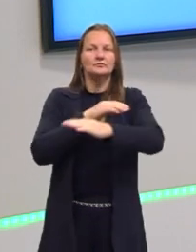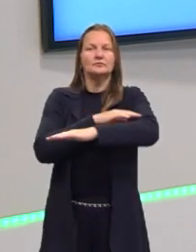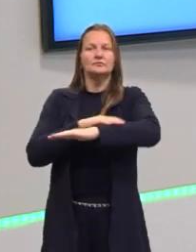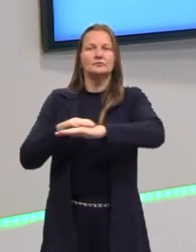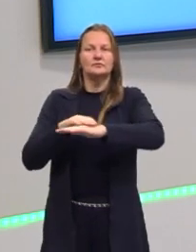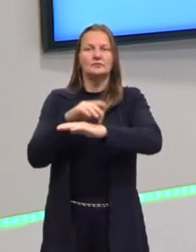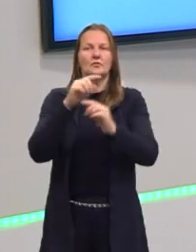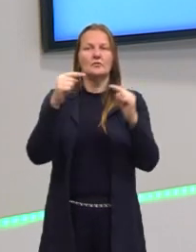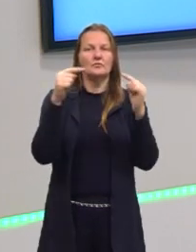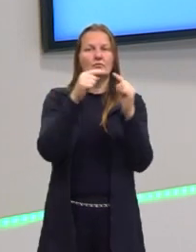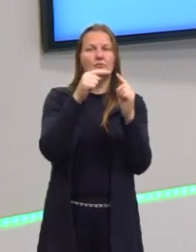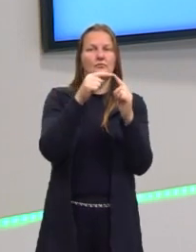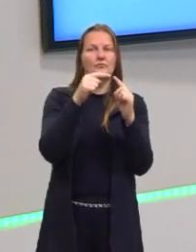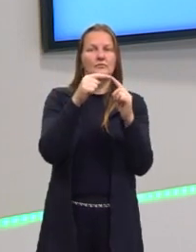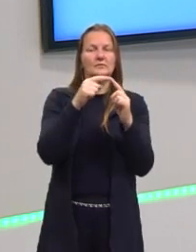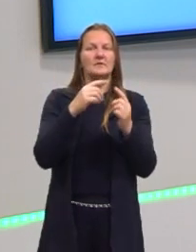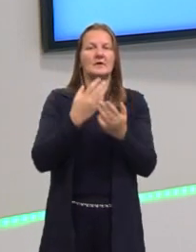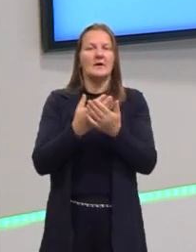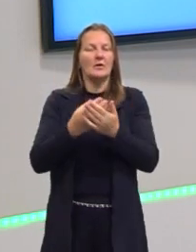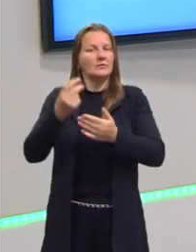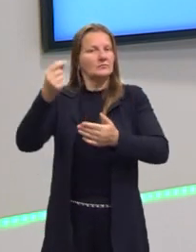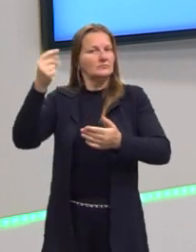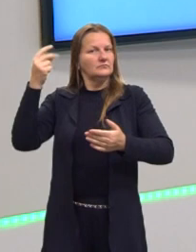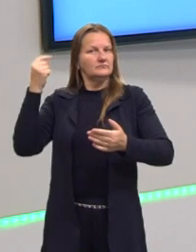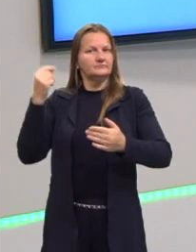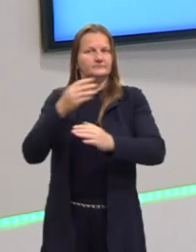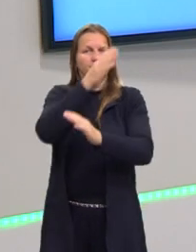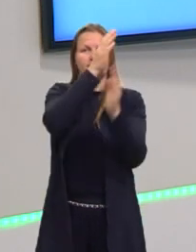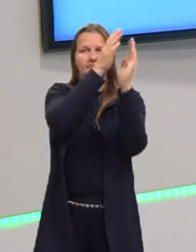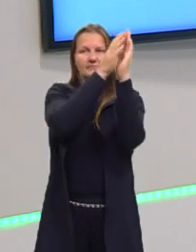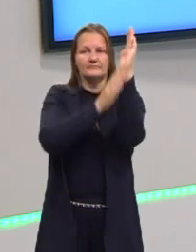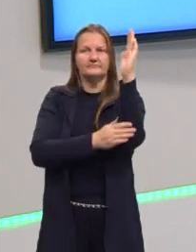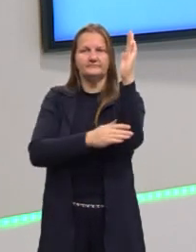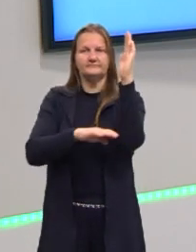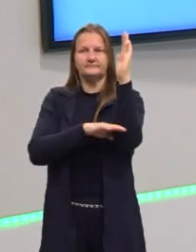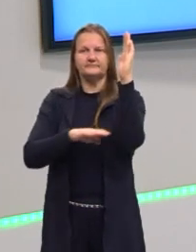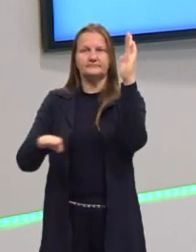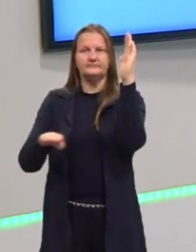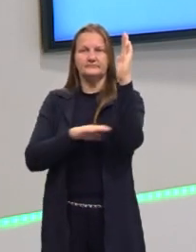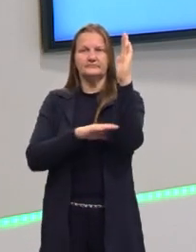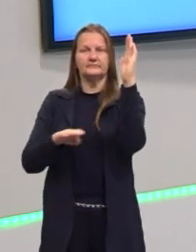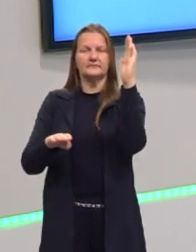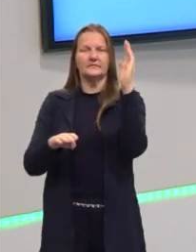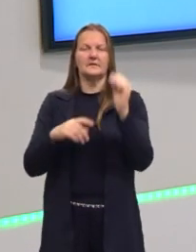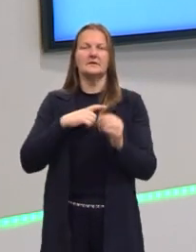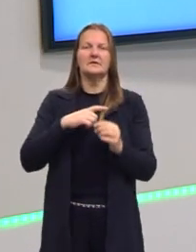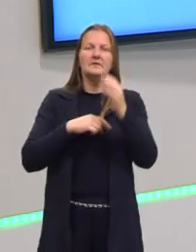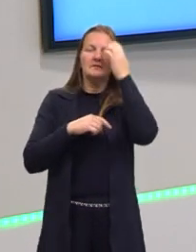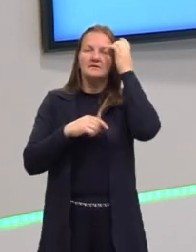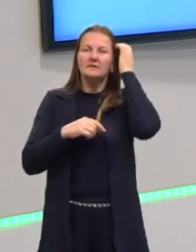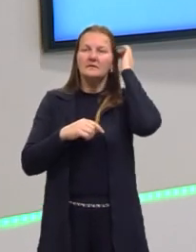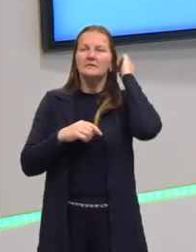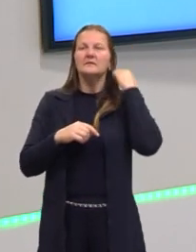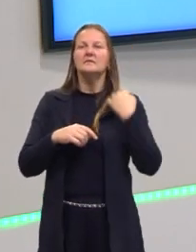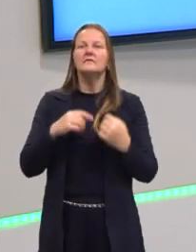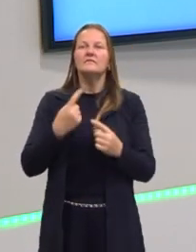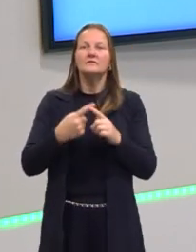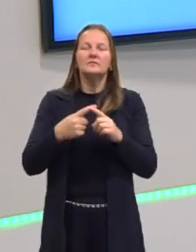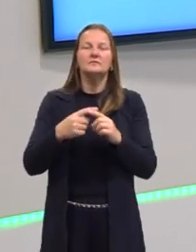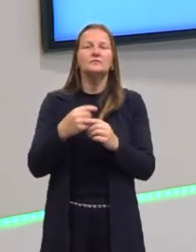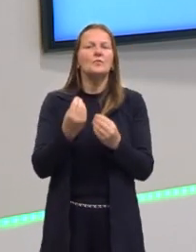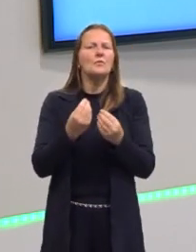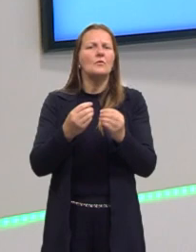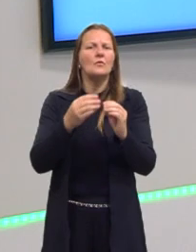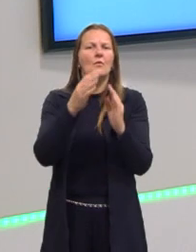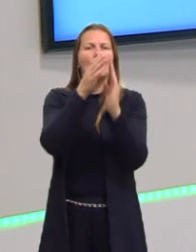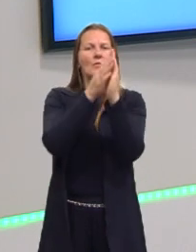ao vértice, que nós vimos na aula passada. E aí nós vamos buscar uma coordenada para esse ponto de vértice, para